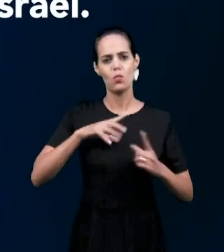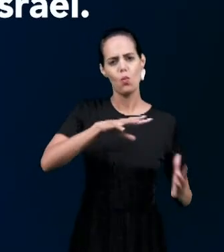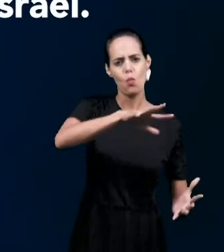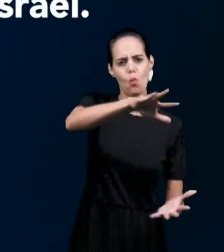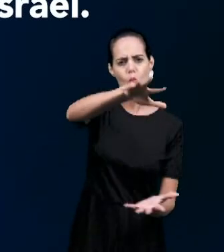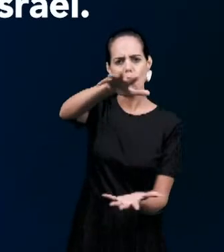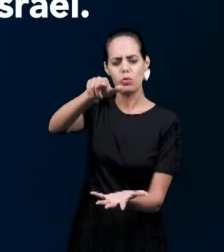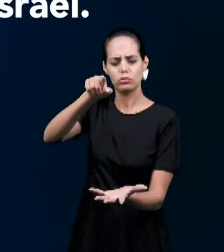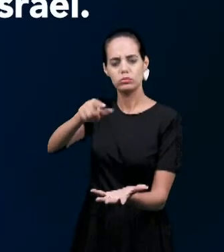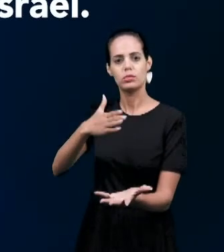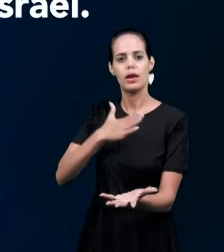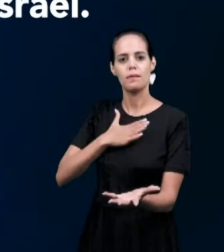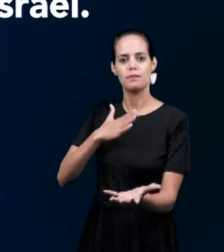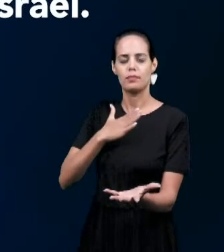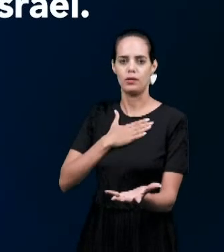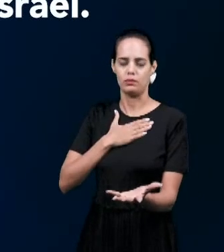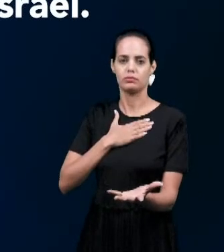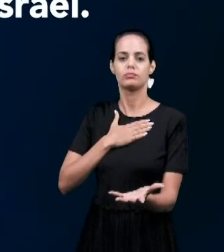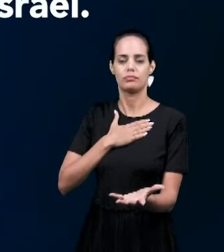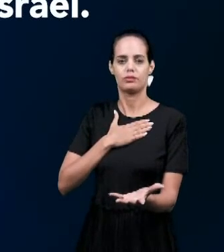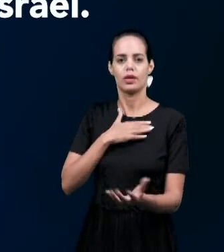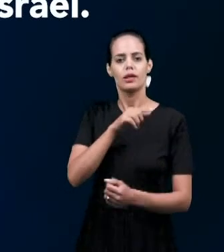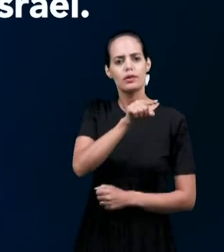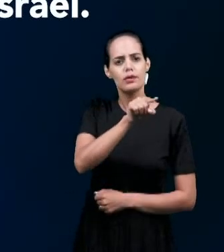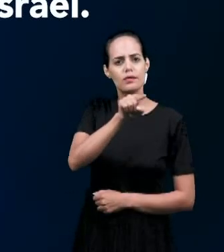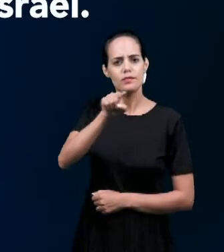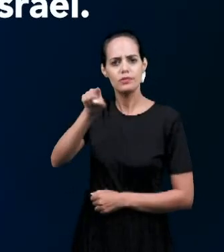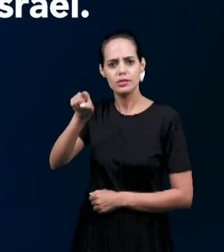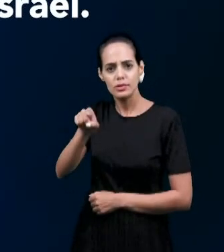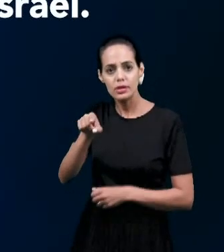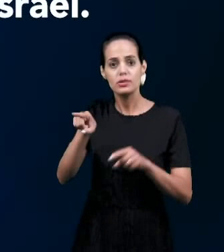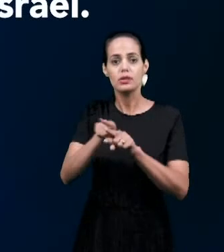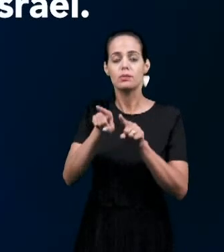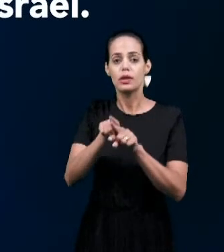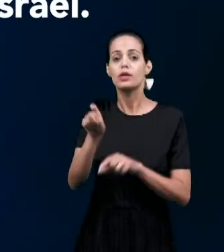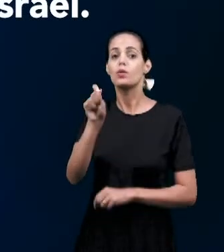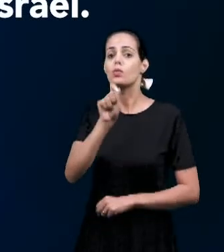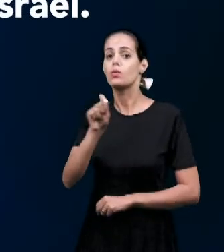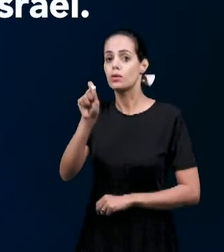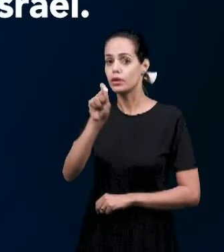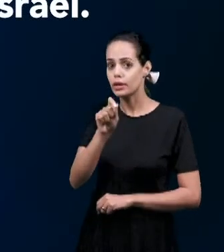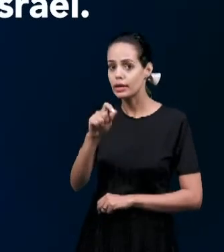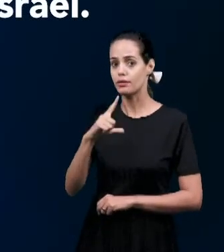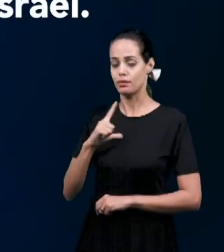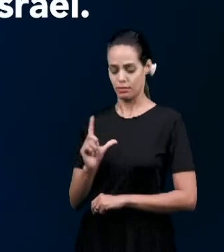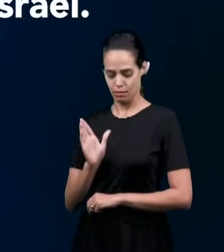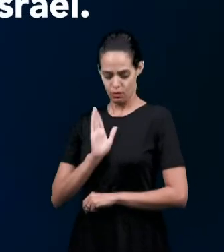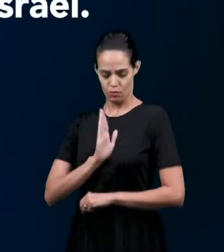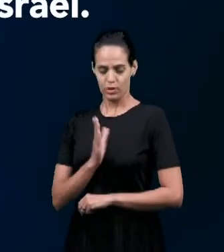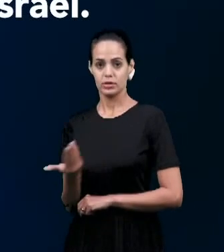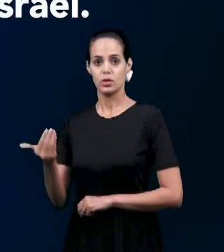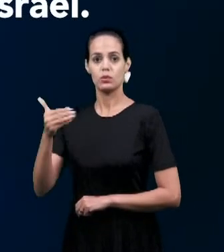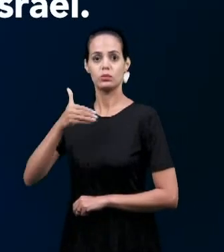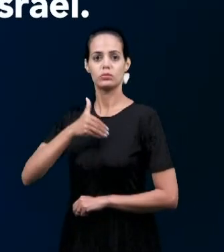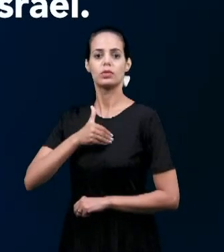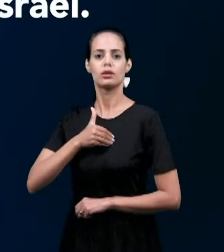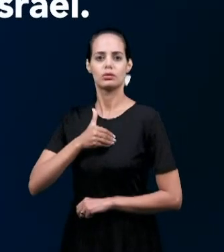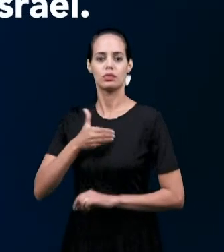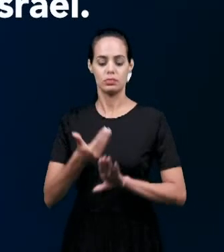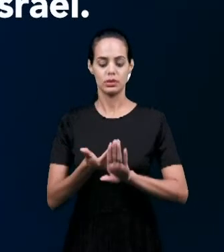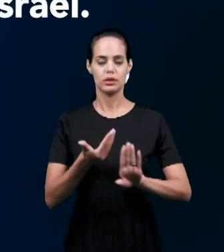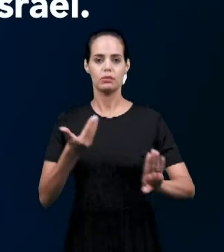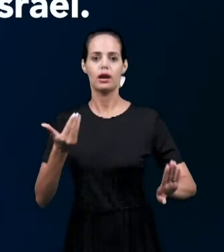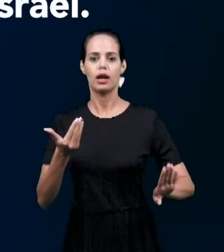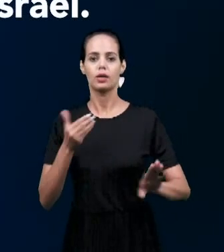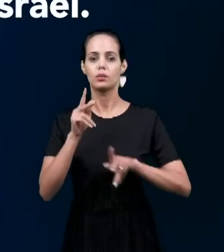E vós me sereis reino sacerdotal E povo santo Estas são as